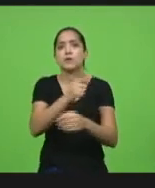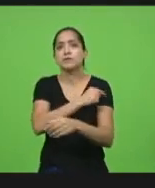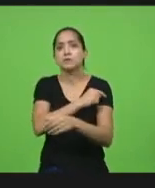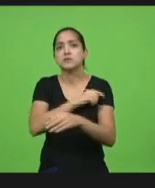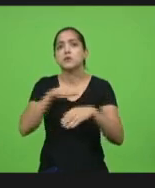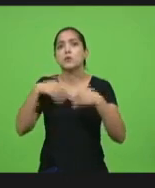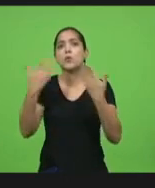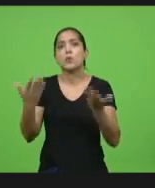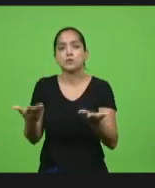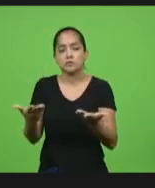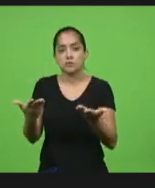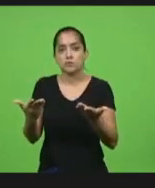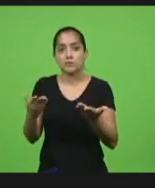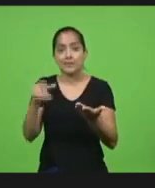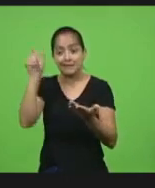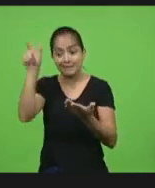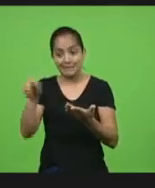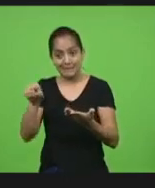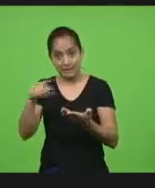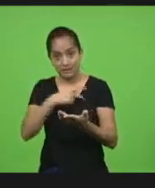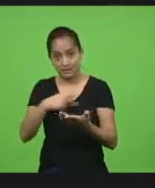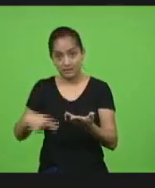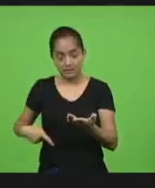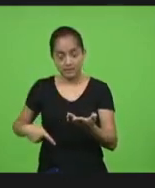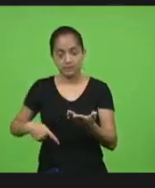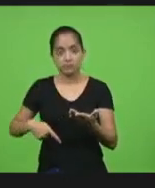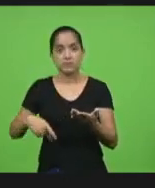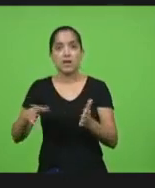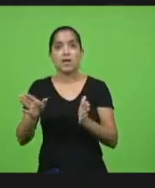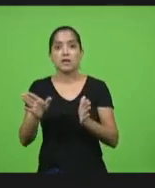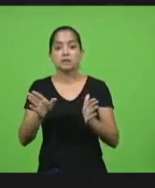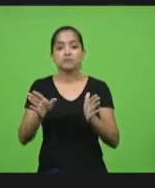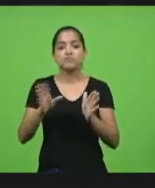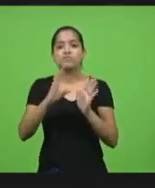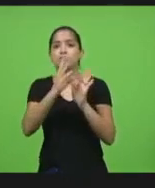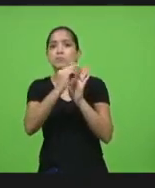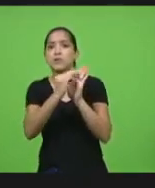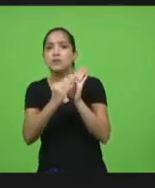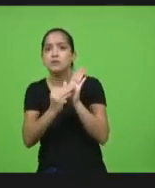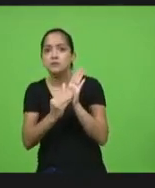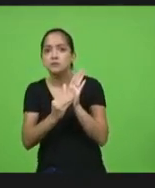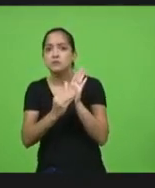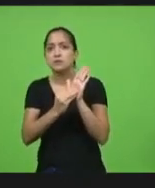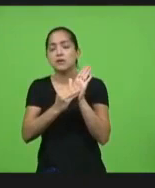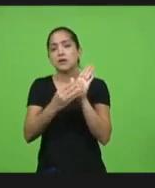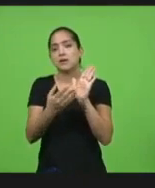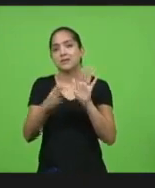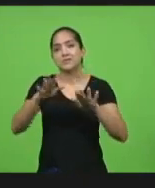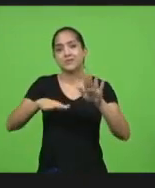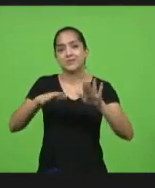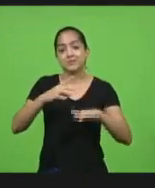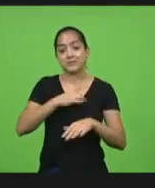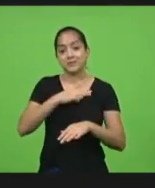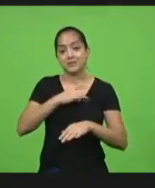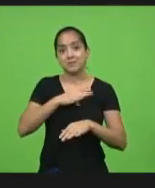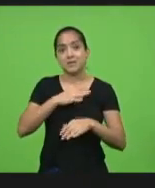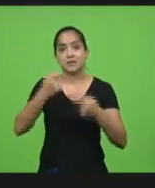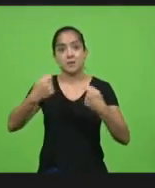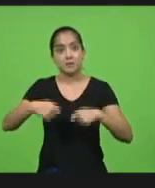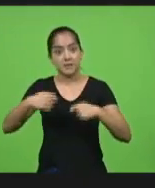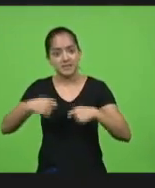ele simplesmente ele estipulou a metodologia coisa que todo mundo tem medo olha ela precisa de uma